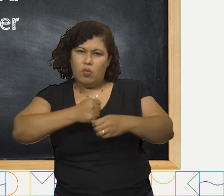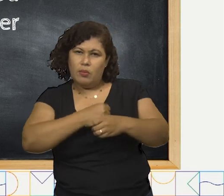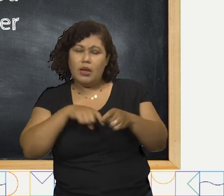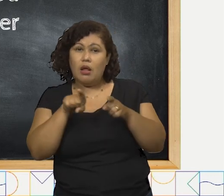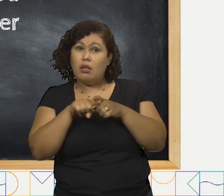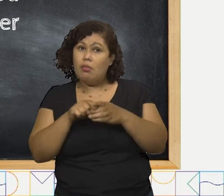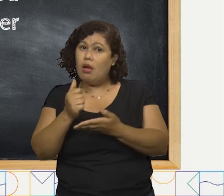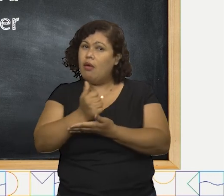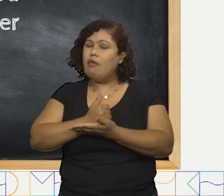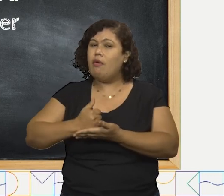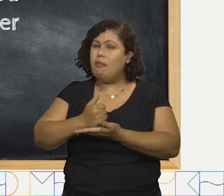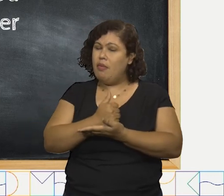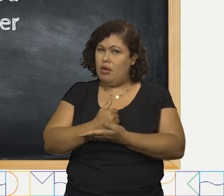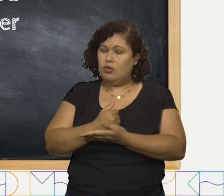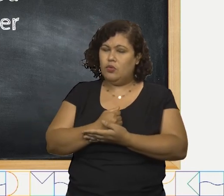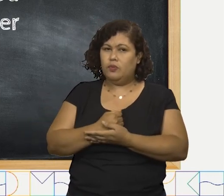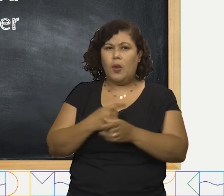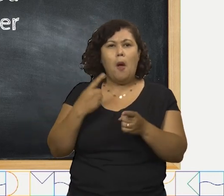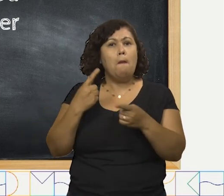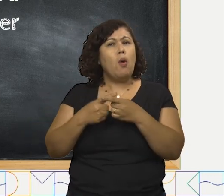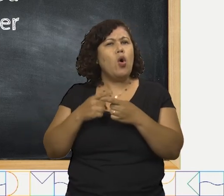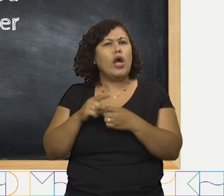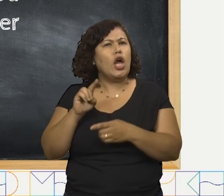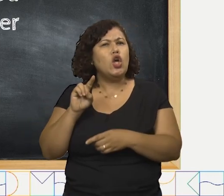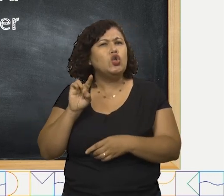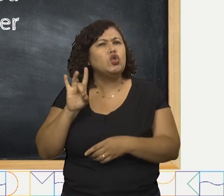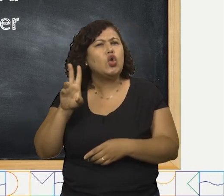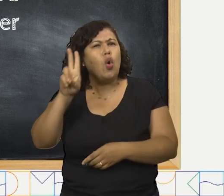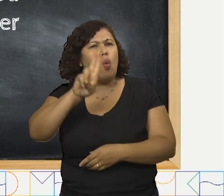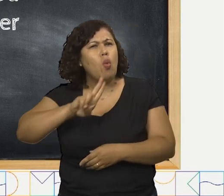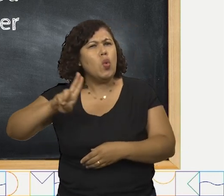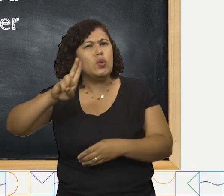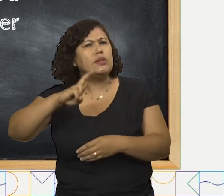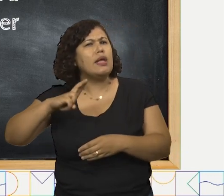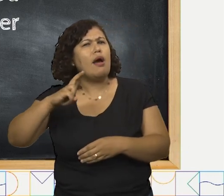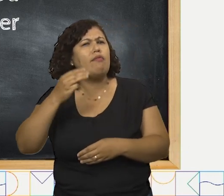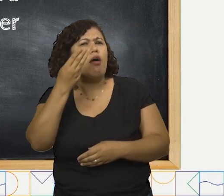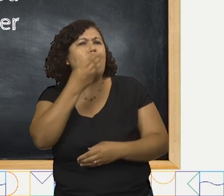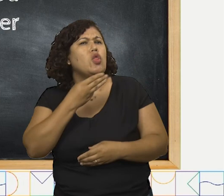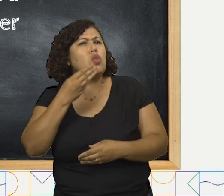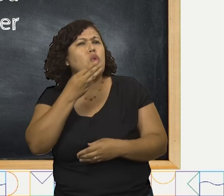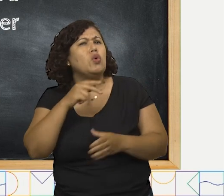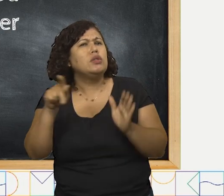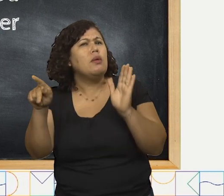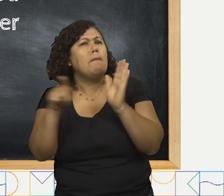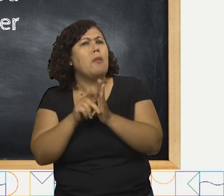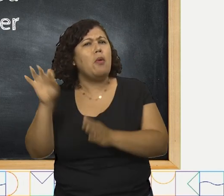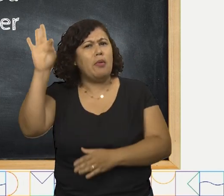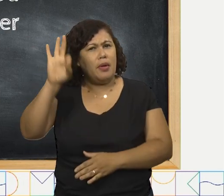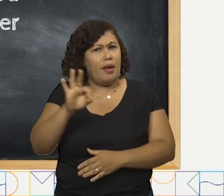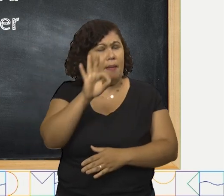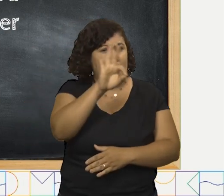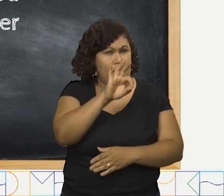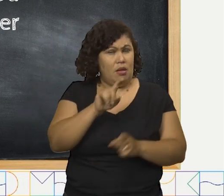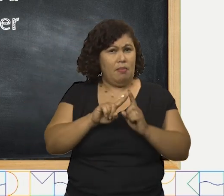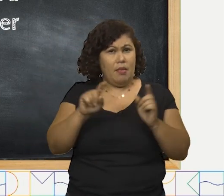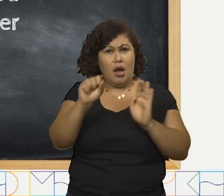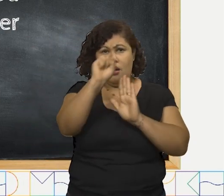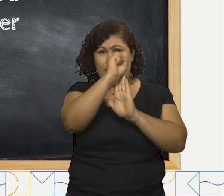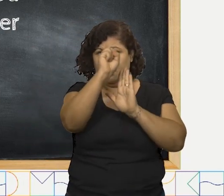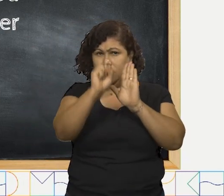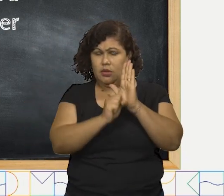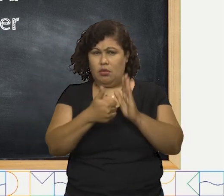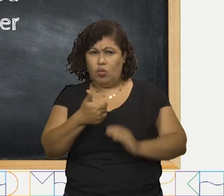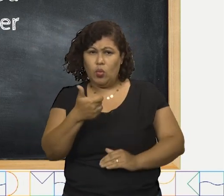doces eram preparados com o mel das abelhas. Por volta do século XII, o açúcar